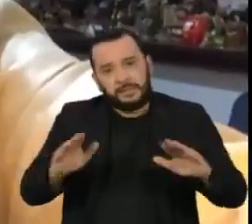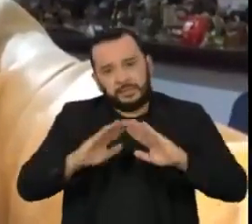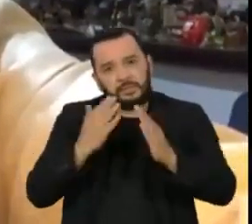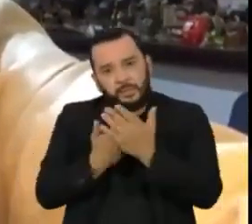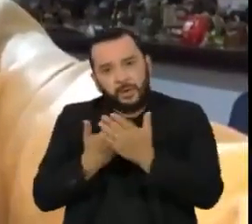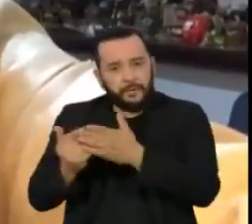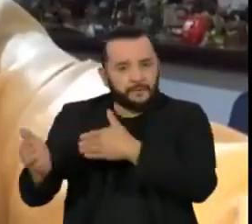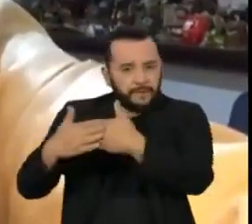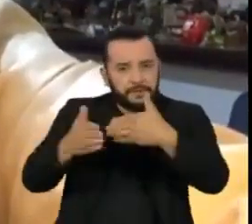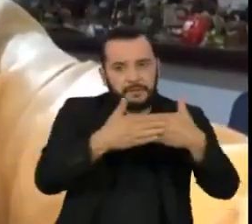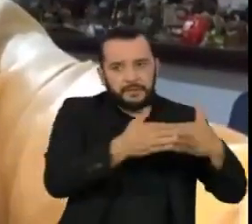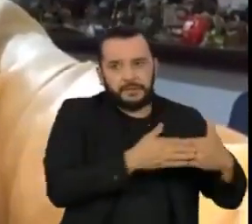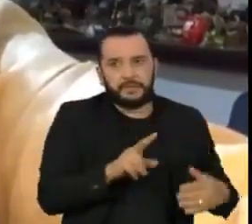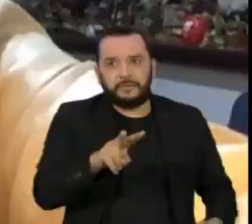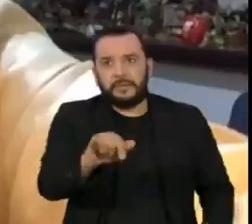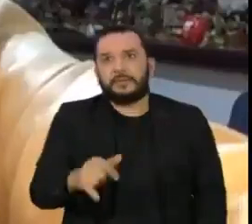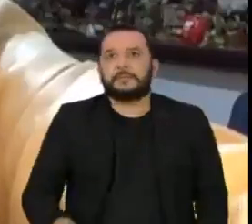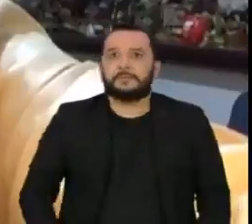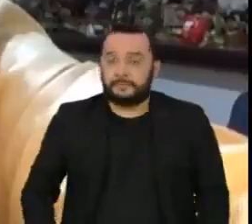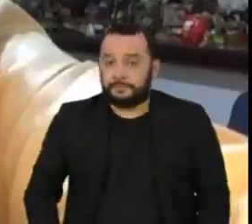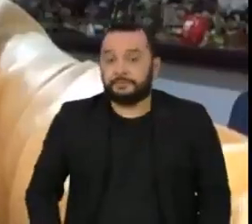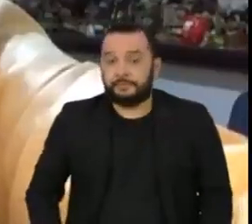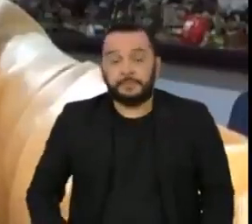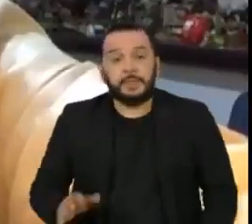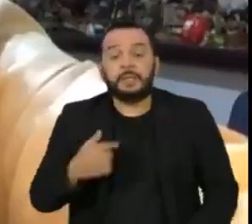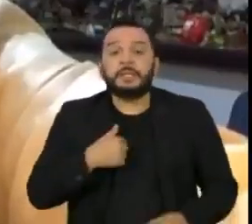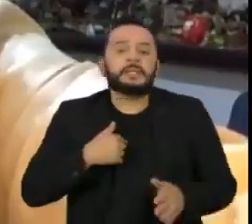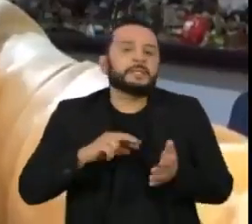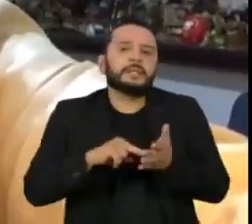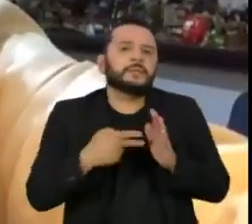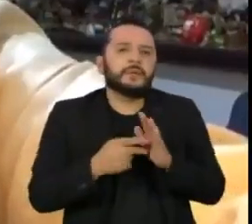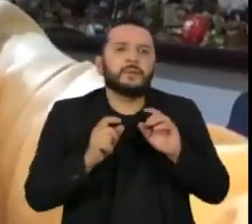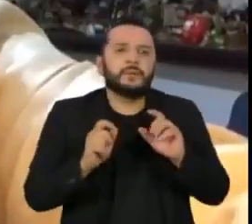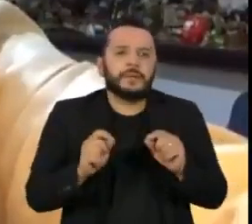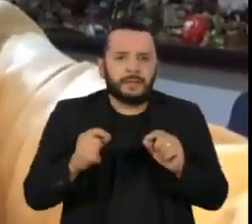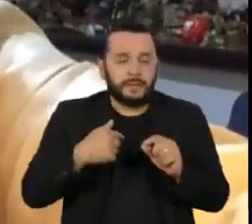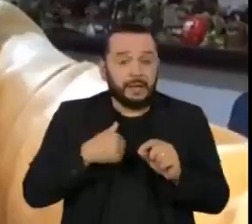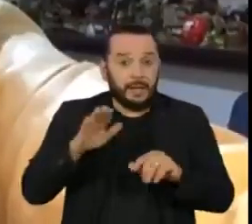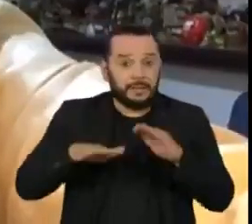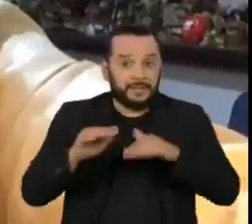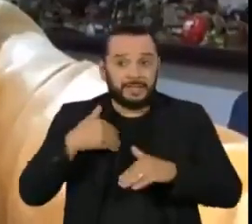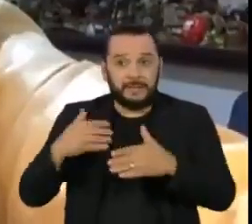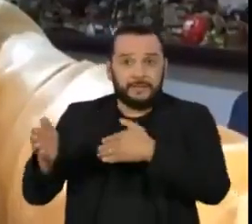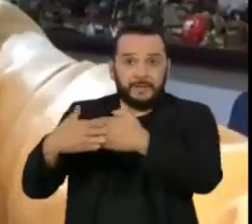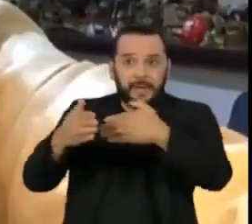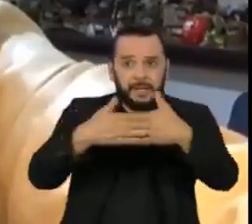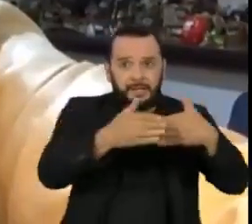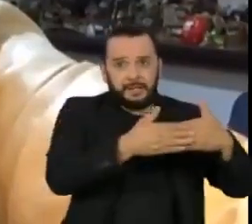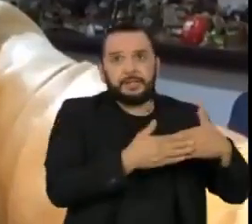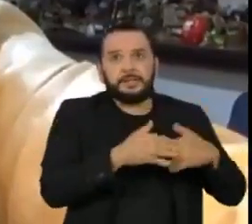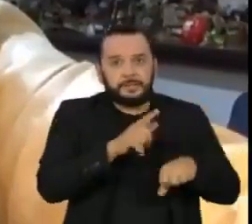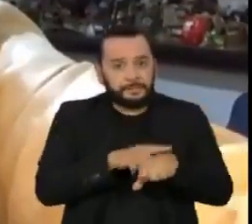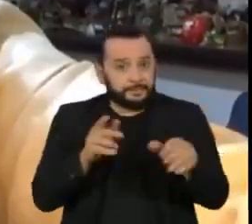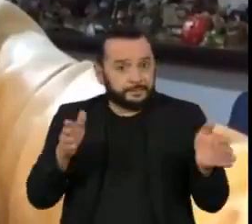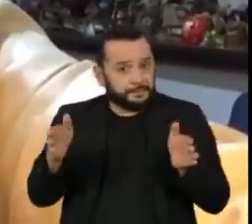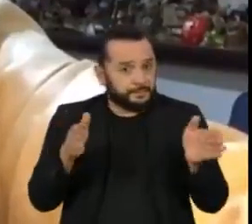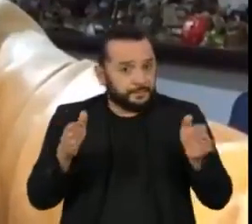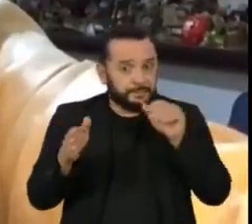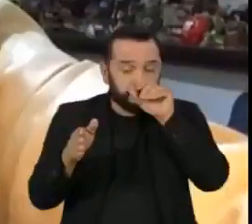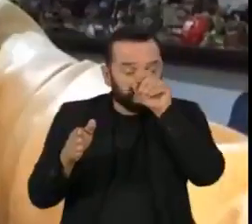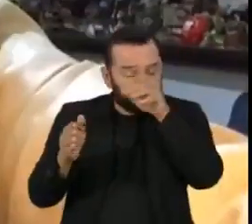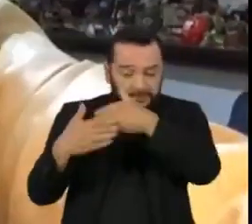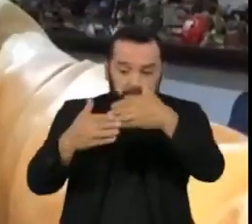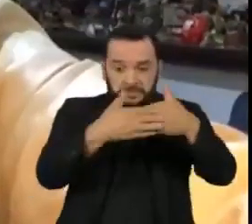Interromper não significa não voltar. Interromper significa um retrocesso durante um pequeno período